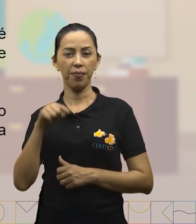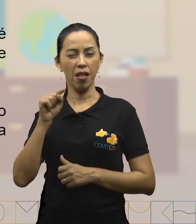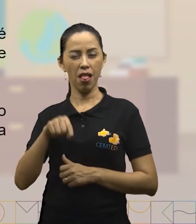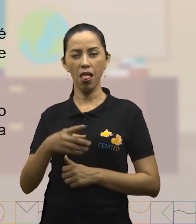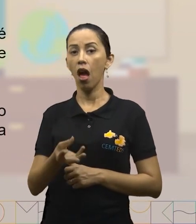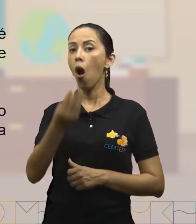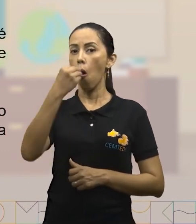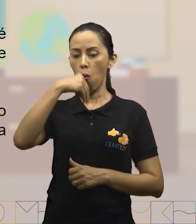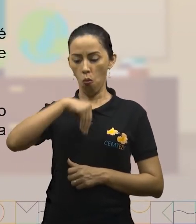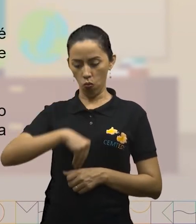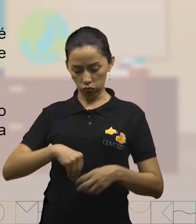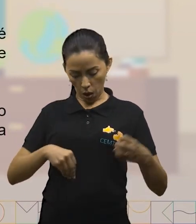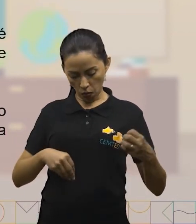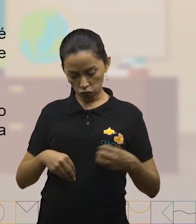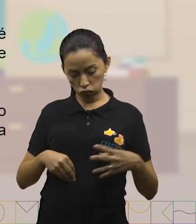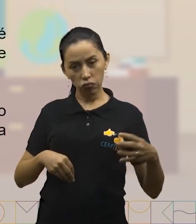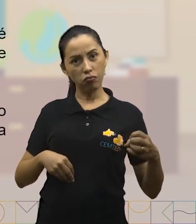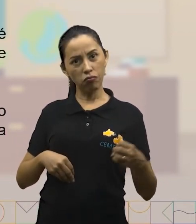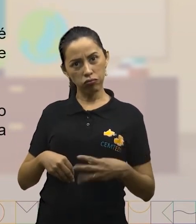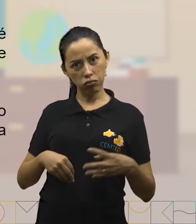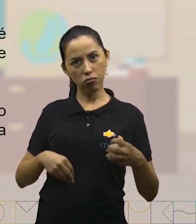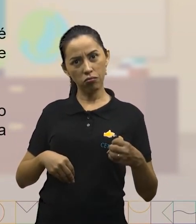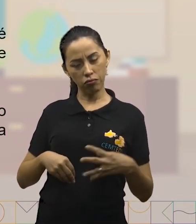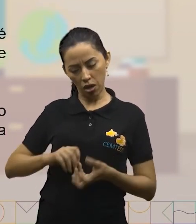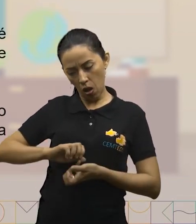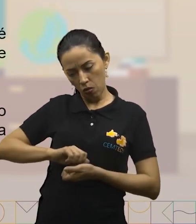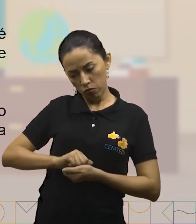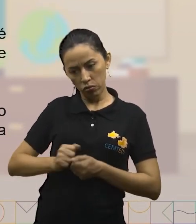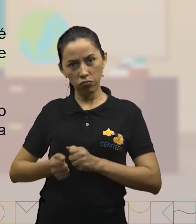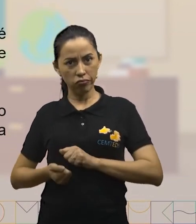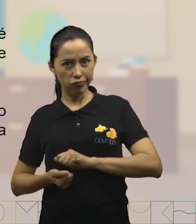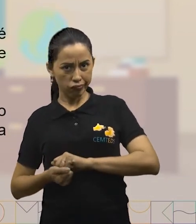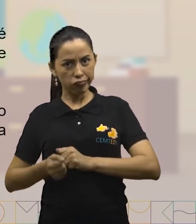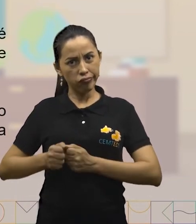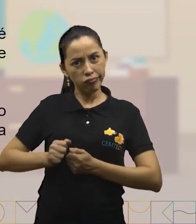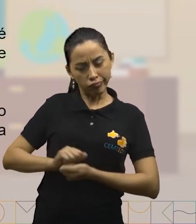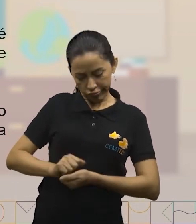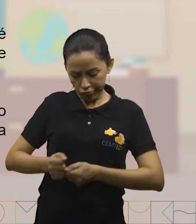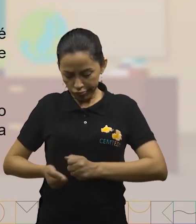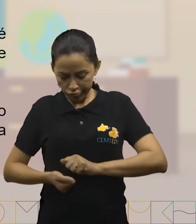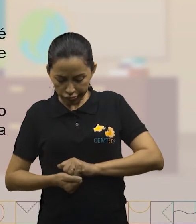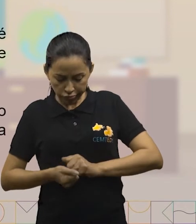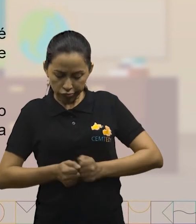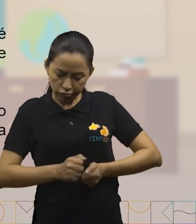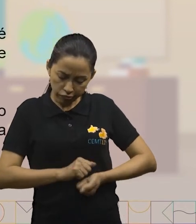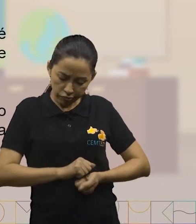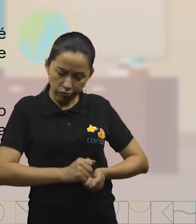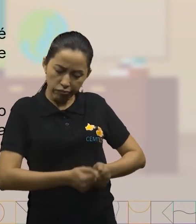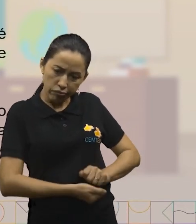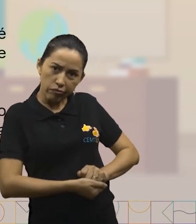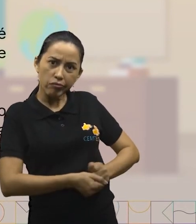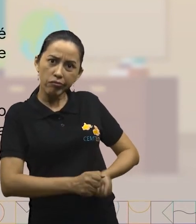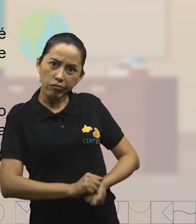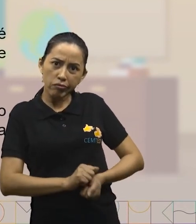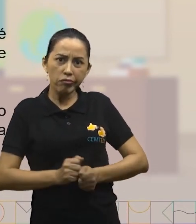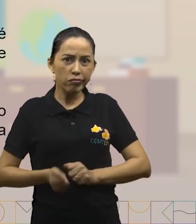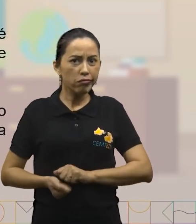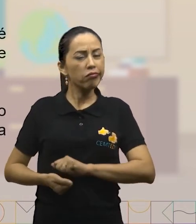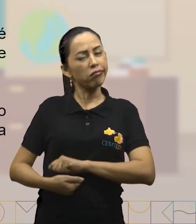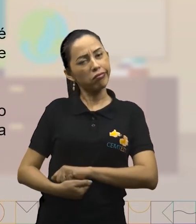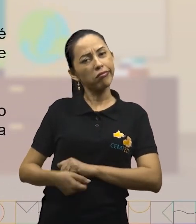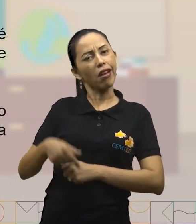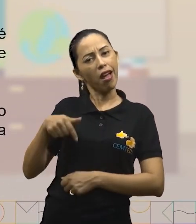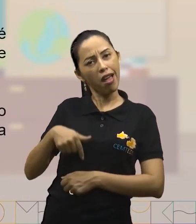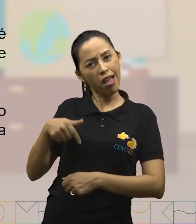substâncias são jogadas no alimento quebrando-o para que ele possa ser absorvido. Essa digestão